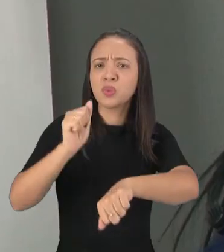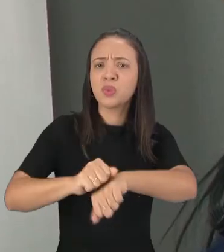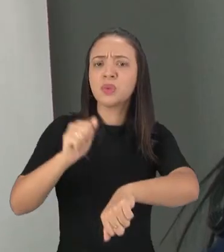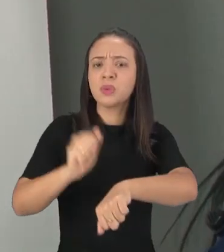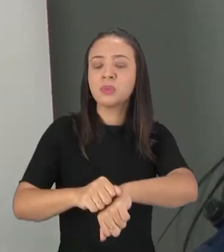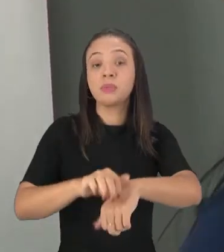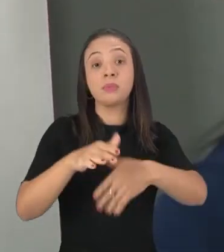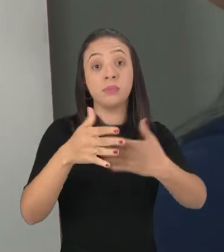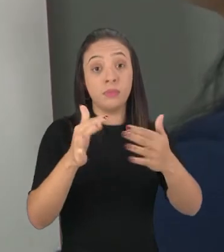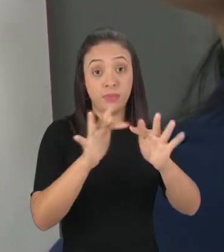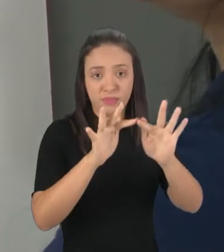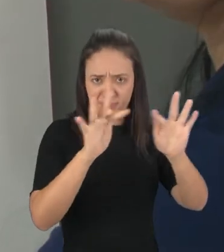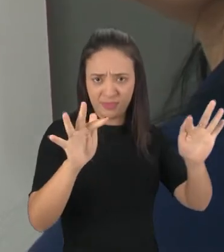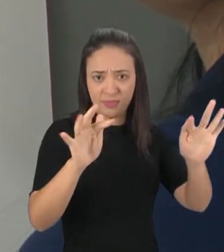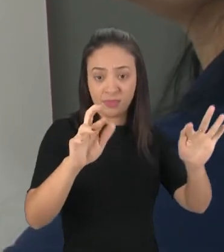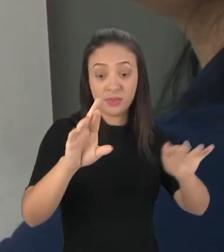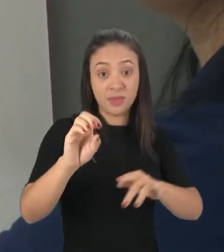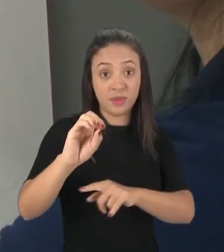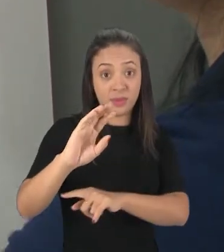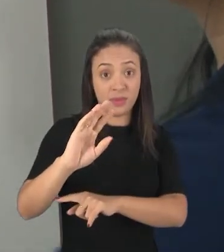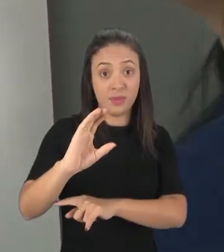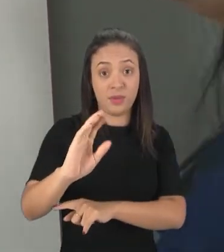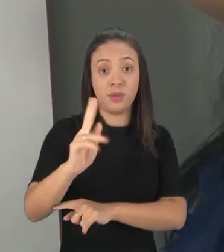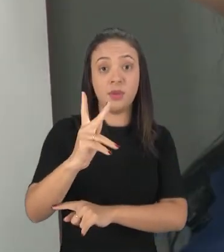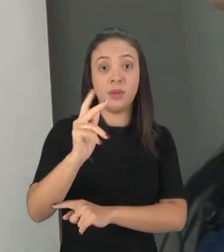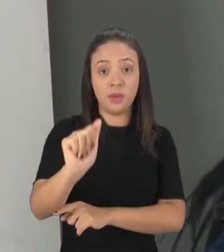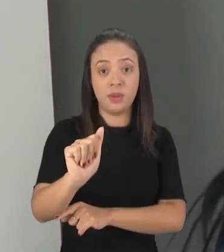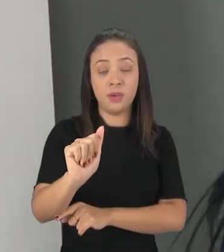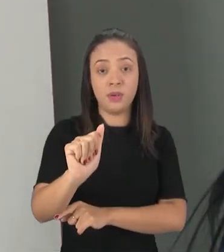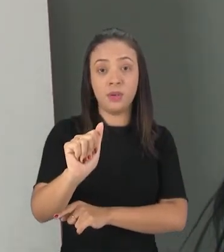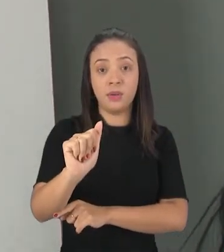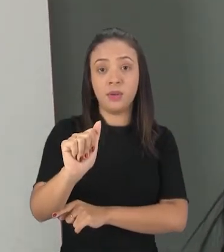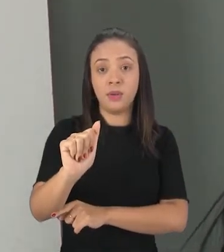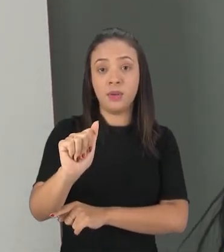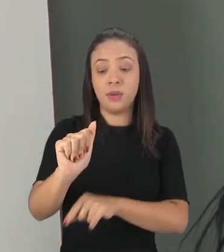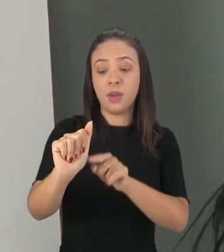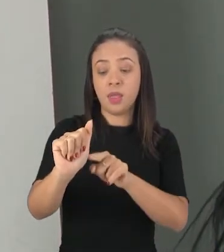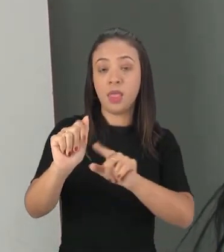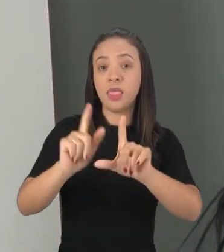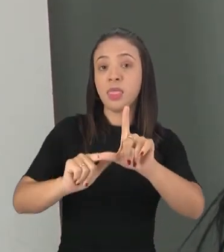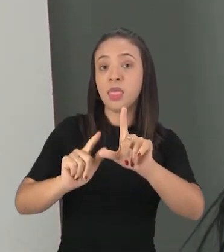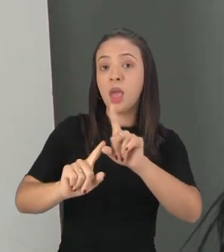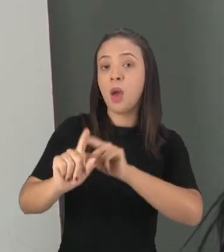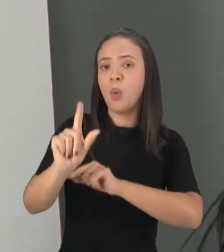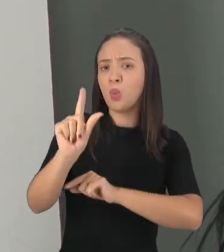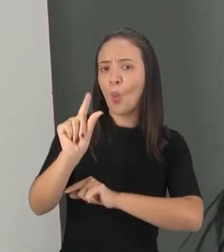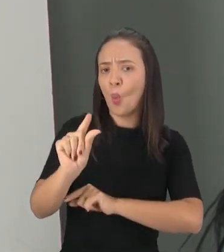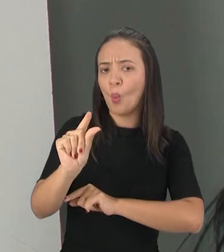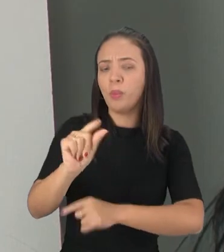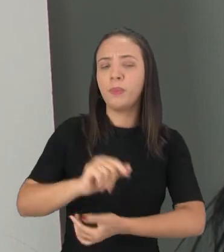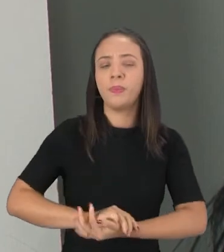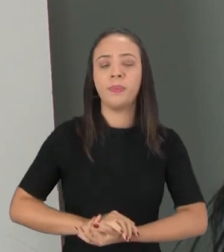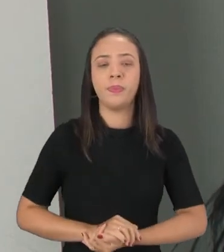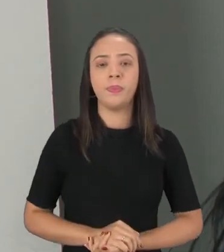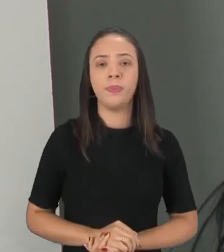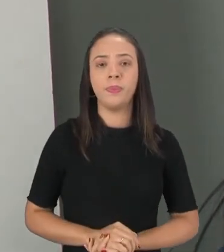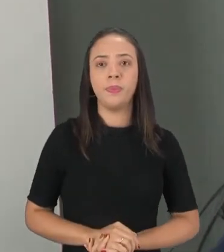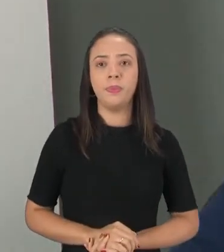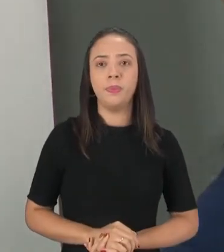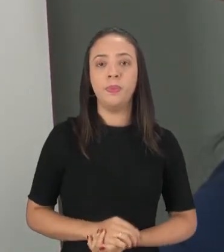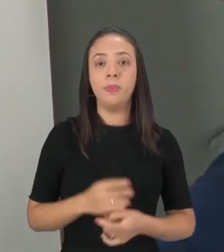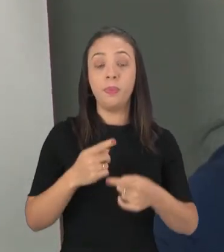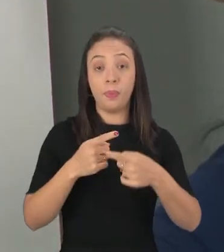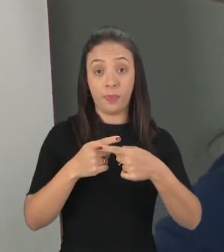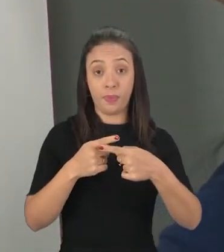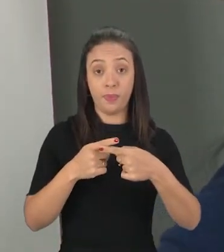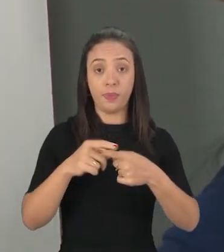tô escrevendo, essa rocha aqui, ó, nota com letra, que tá com letra minúscula, ela iniciou com letra minúscula, ok? Porque